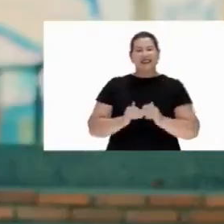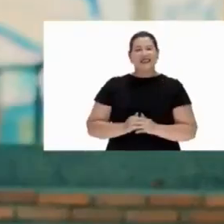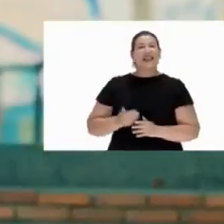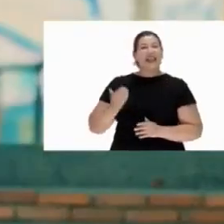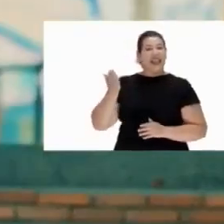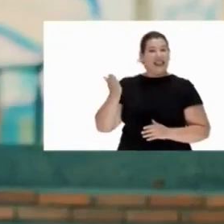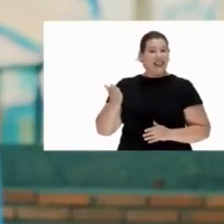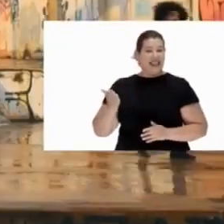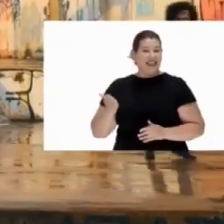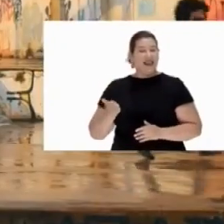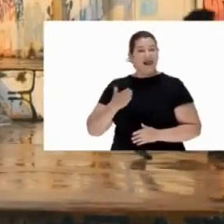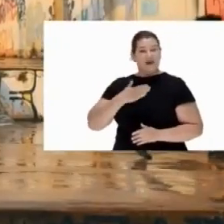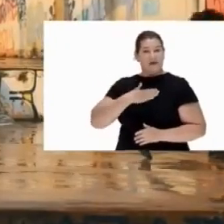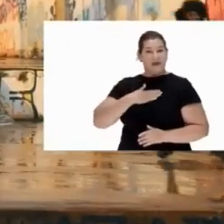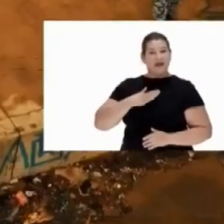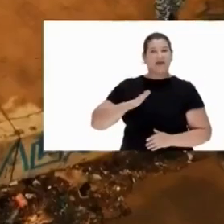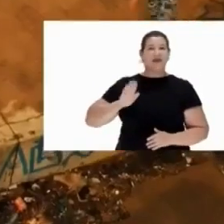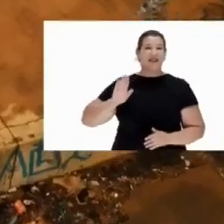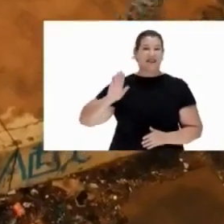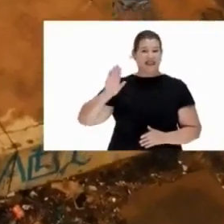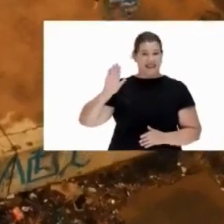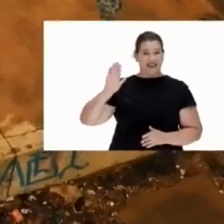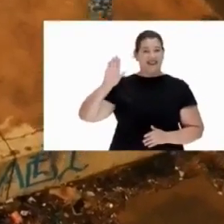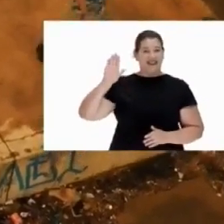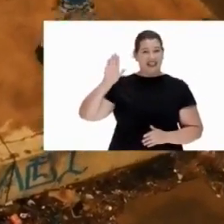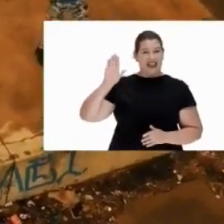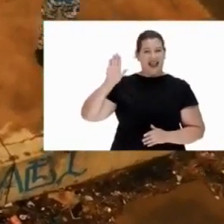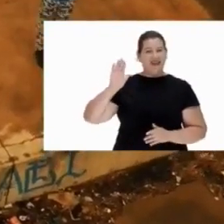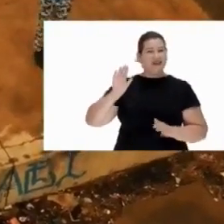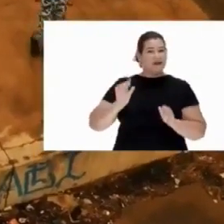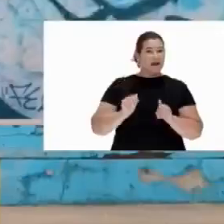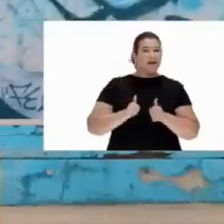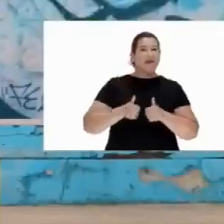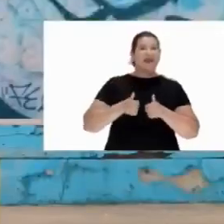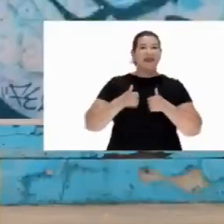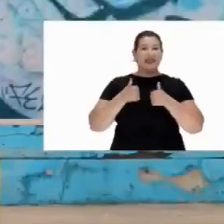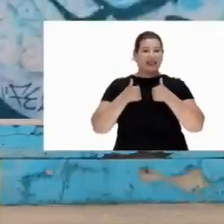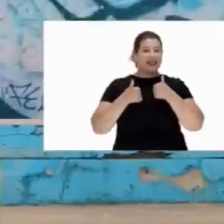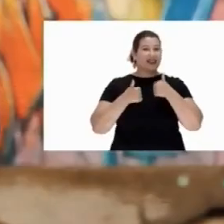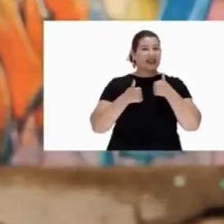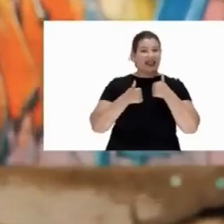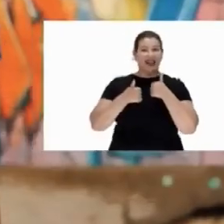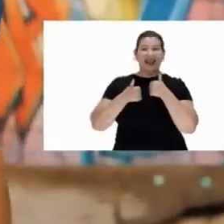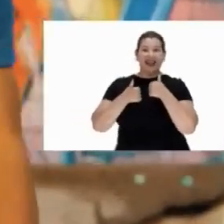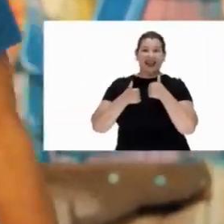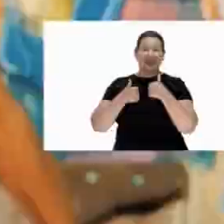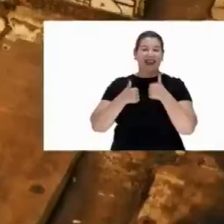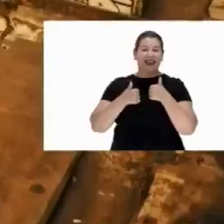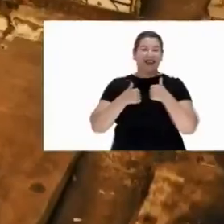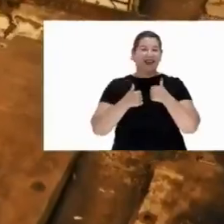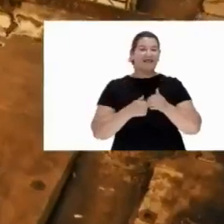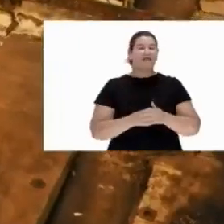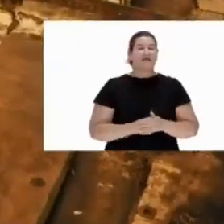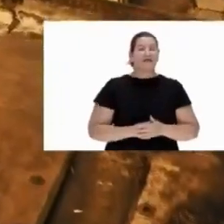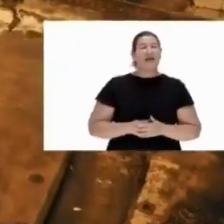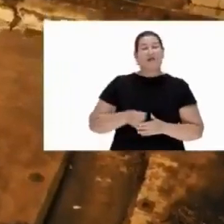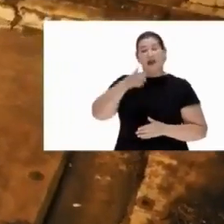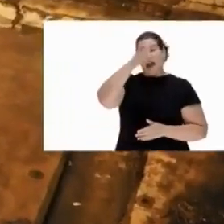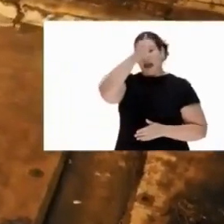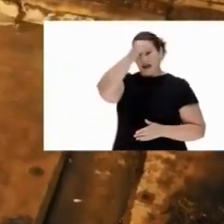Ele é o meu candidato E pra melhorar Pra